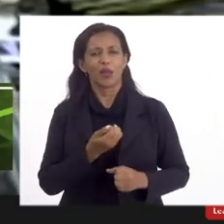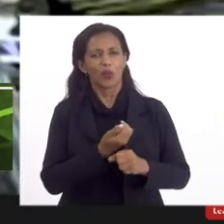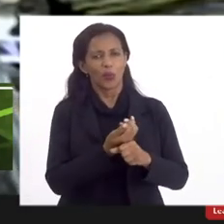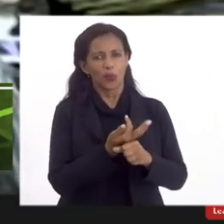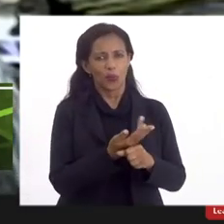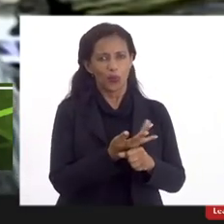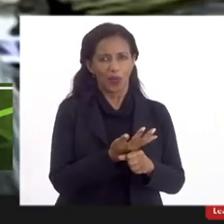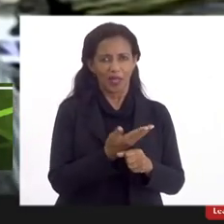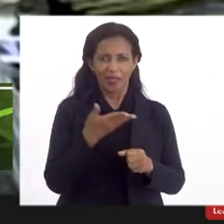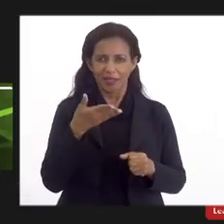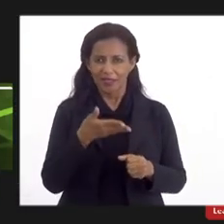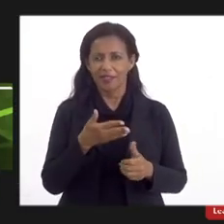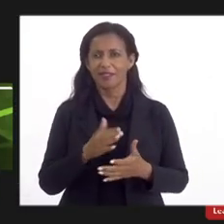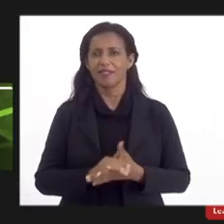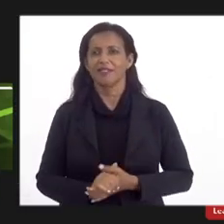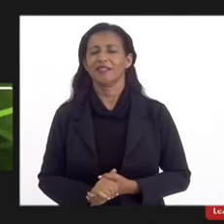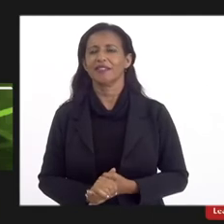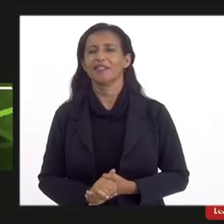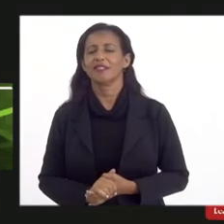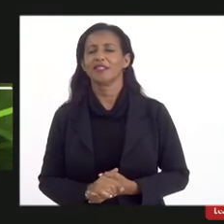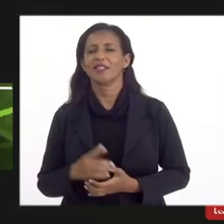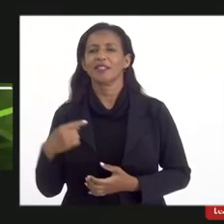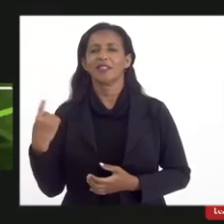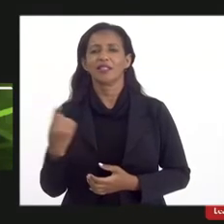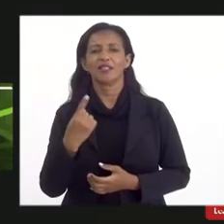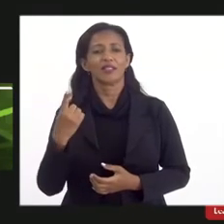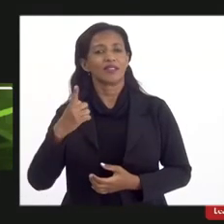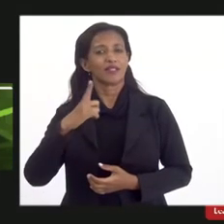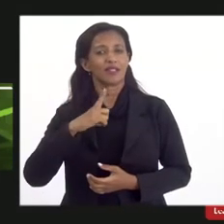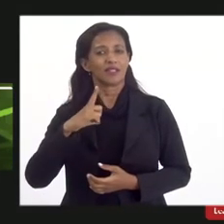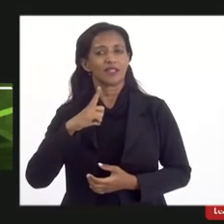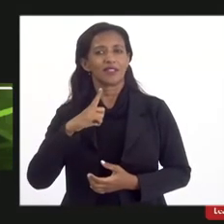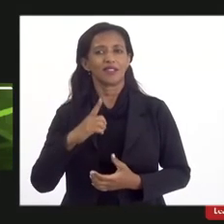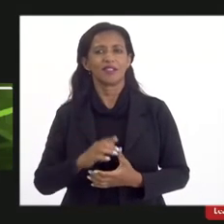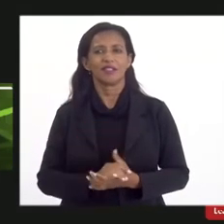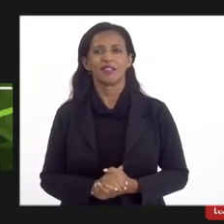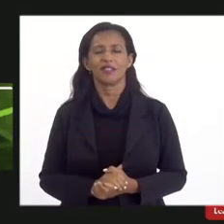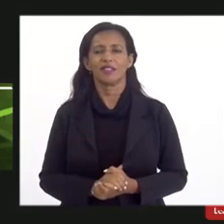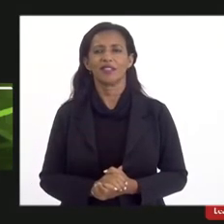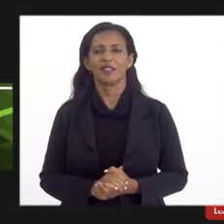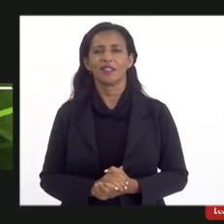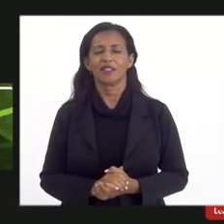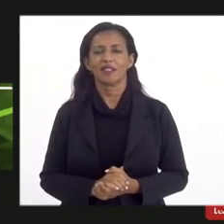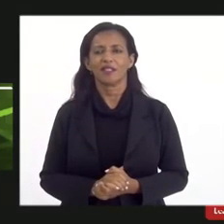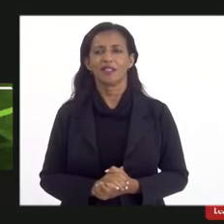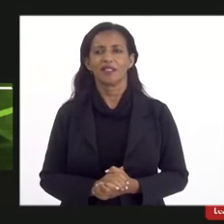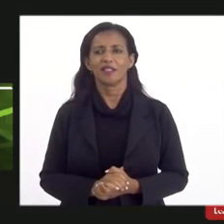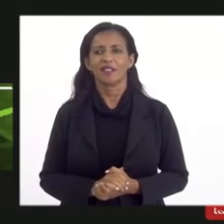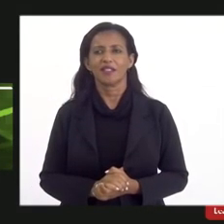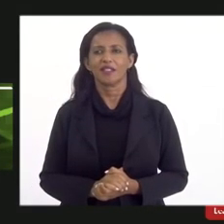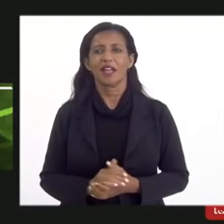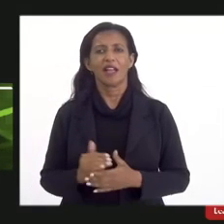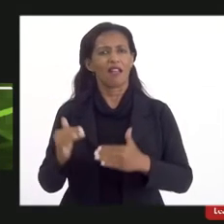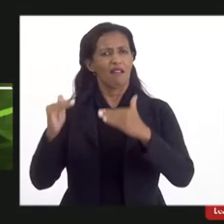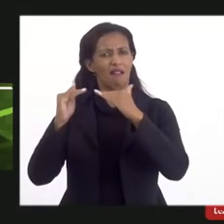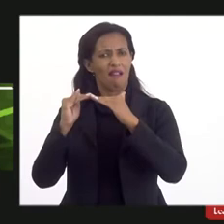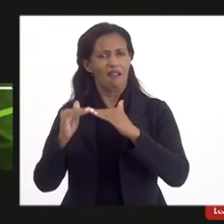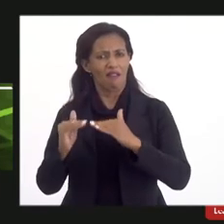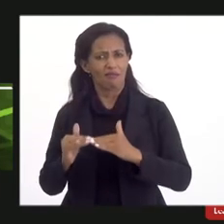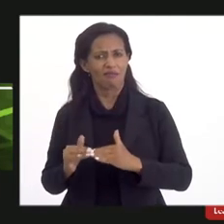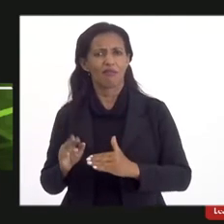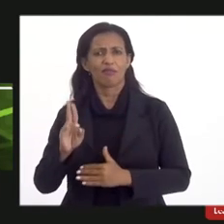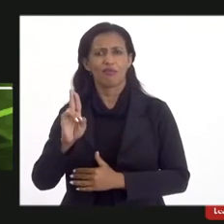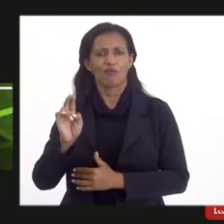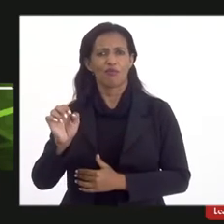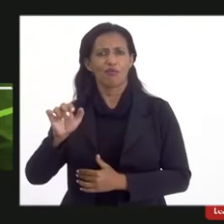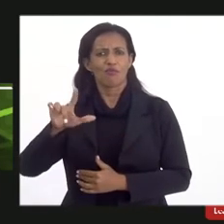até porque nós tivemos uma grande sim inteiramente a favor da UERJ